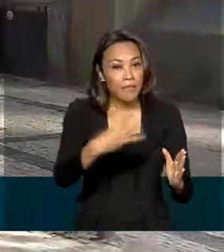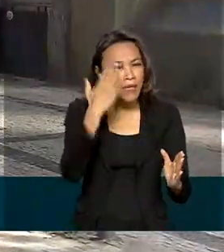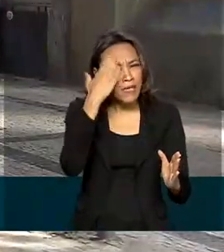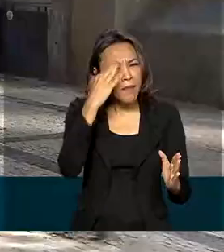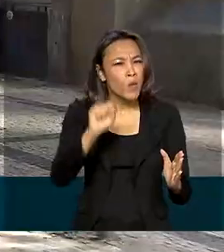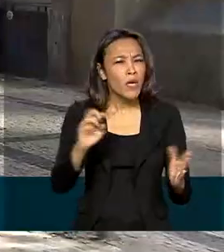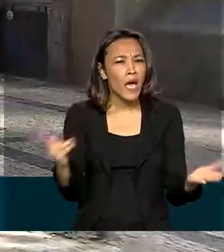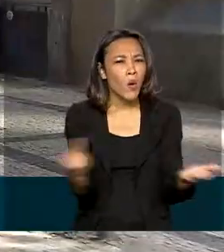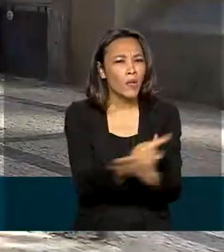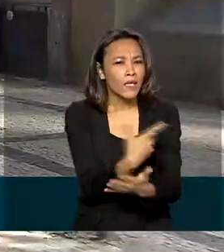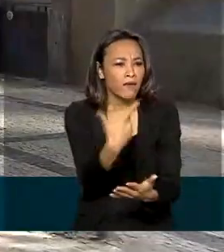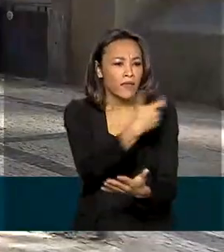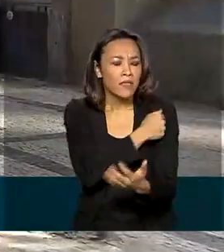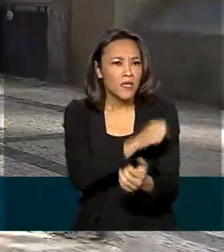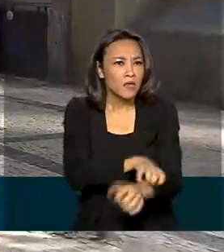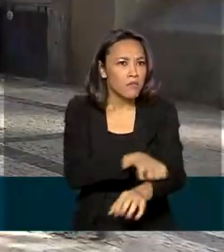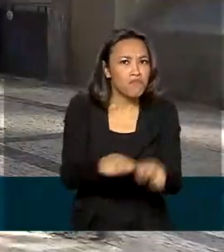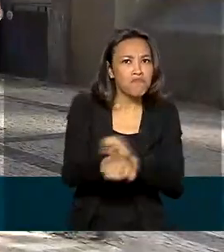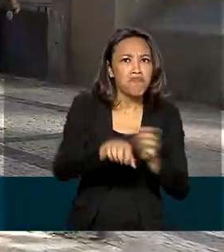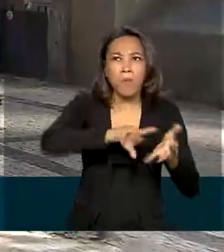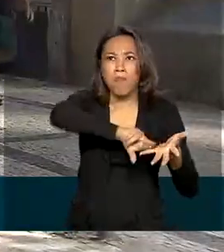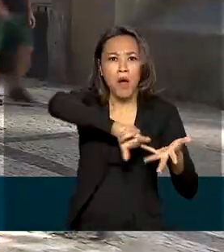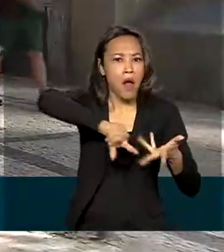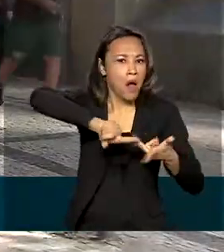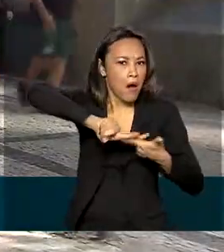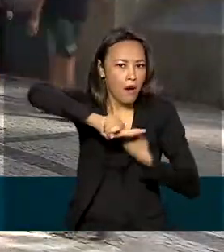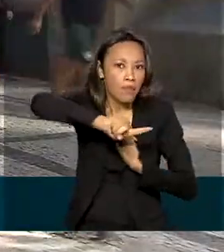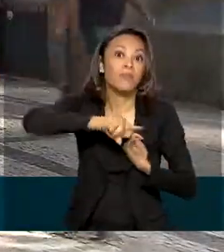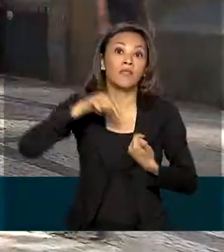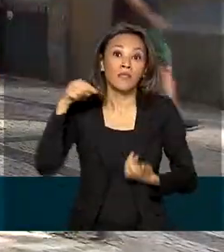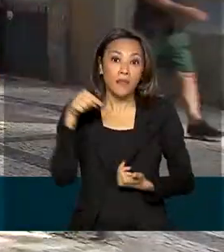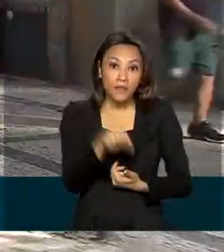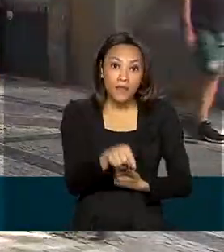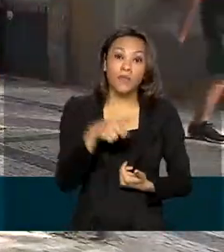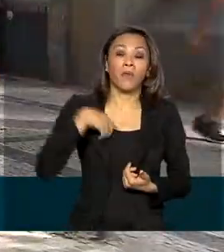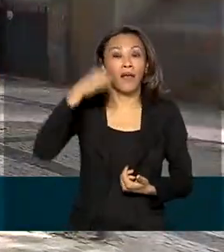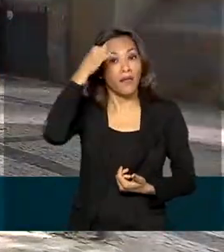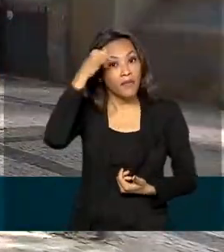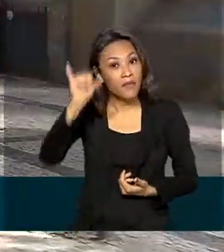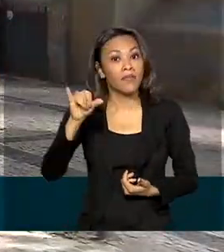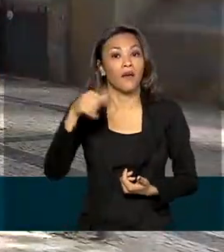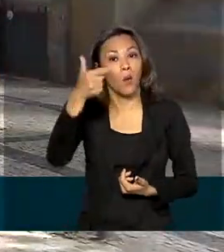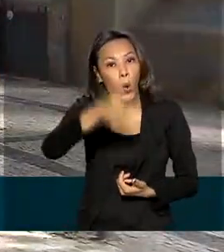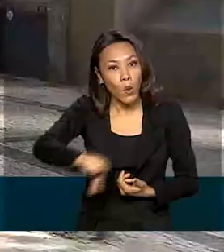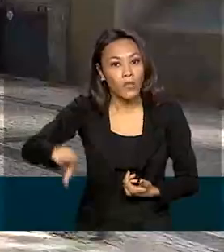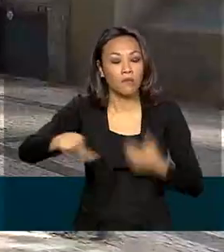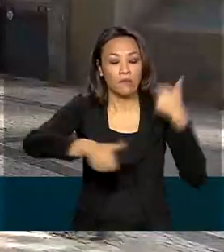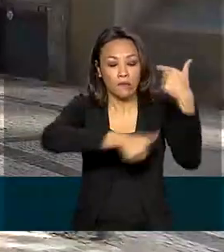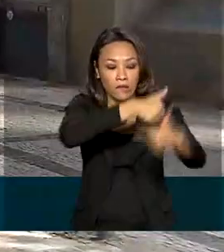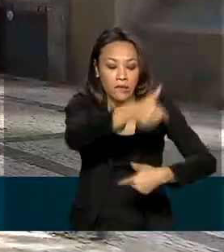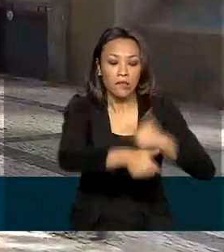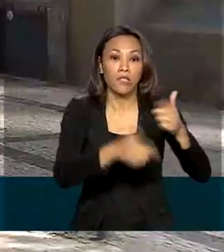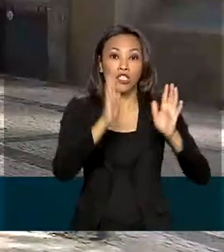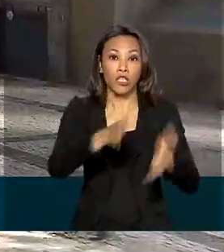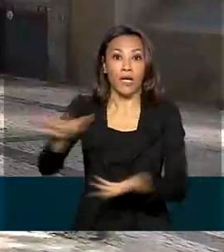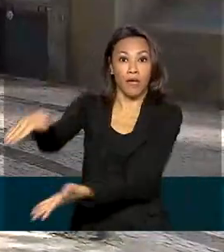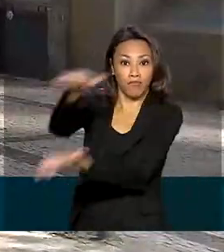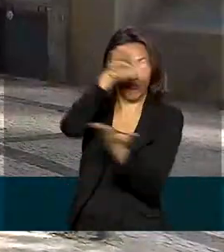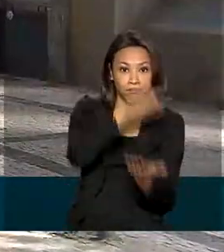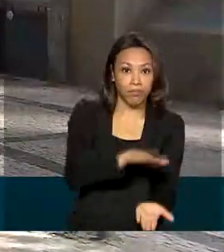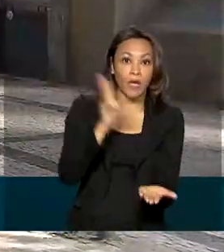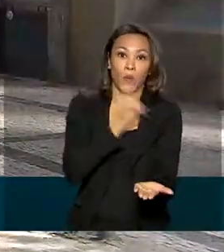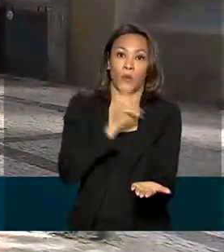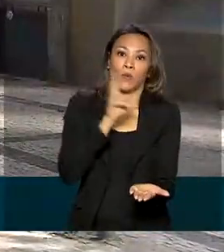e o intervalo das doses, por exemplo. Essa simplificação vai evitar o retrabalho no processo, já que a chegada da vacina é urgente.